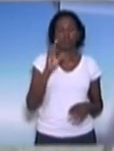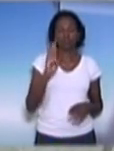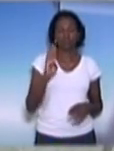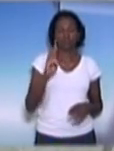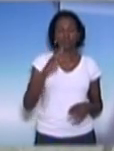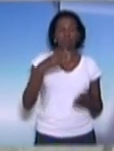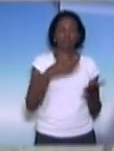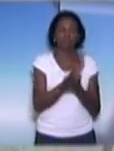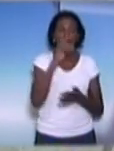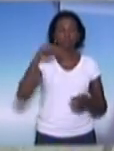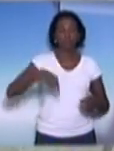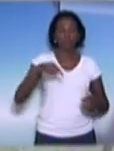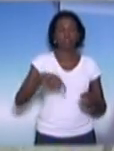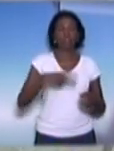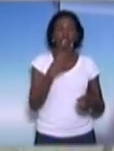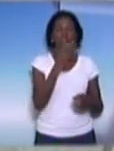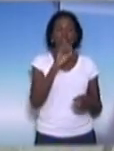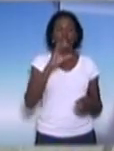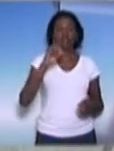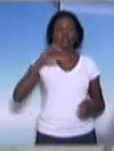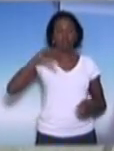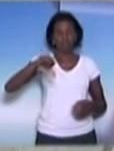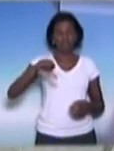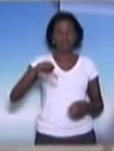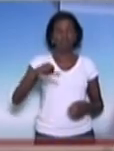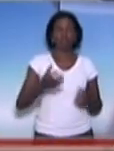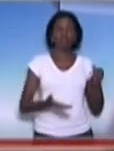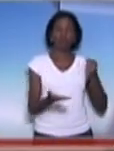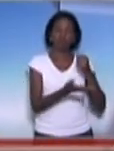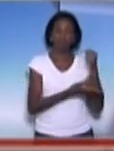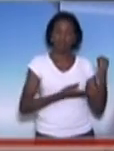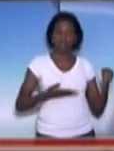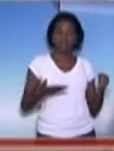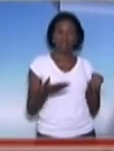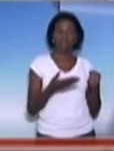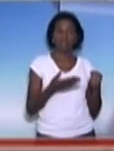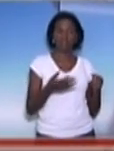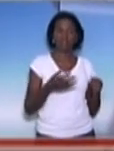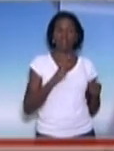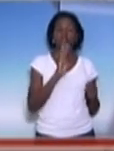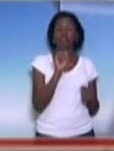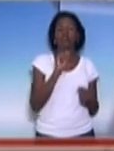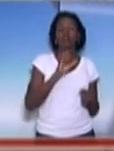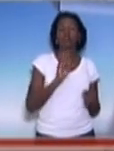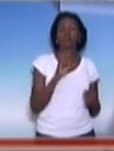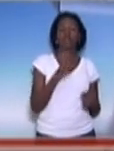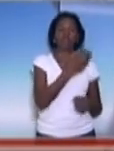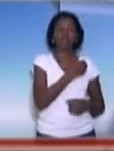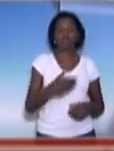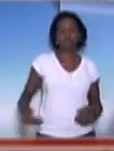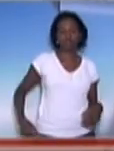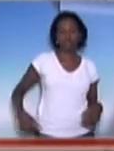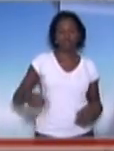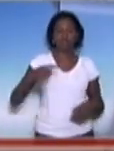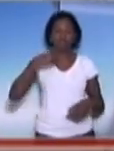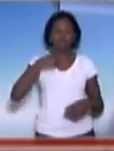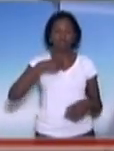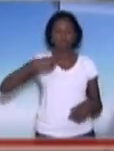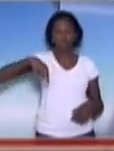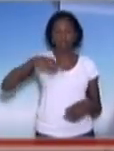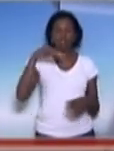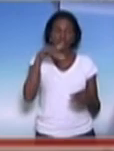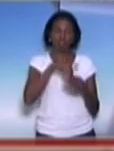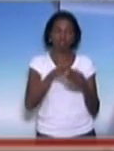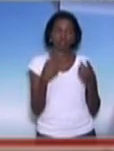pela base de sustentação do governo, nós votamos contra, esse professor é afastado durante um ano da escola. Ele tem que trabalhar